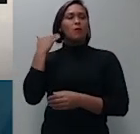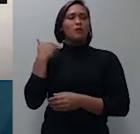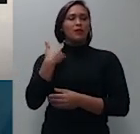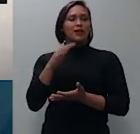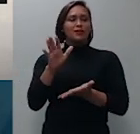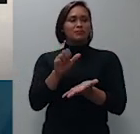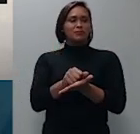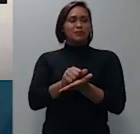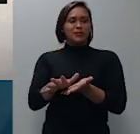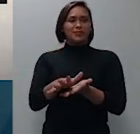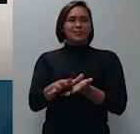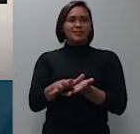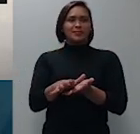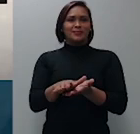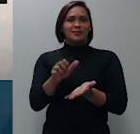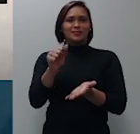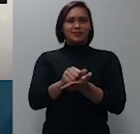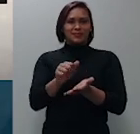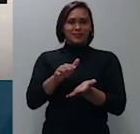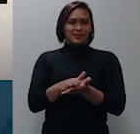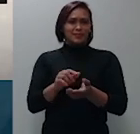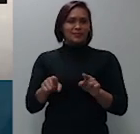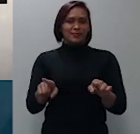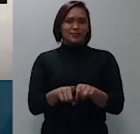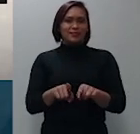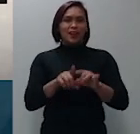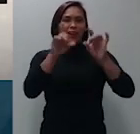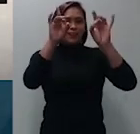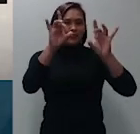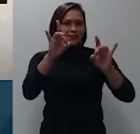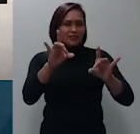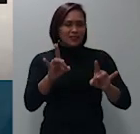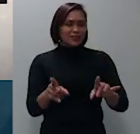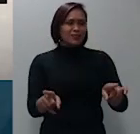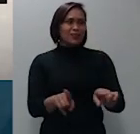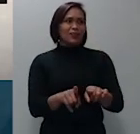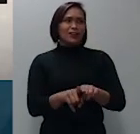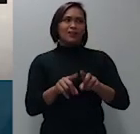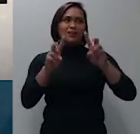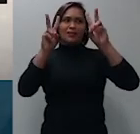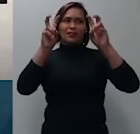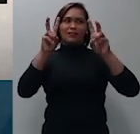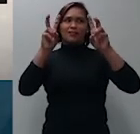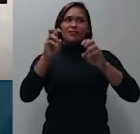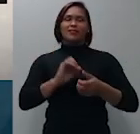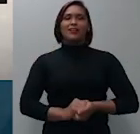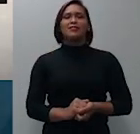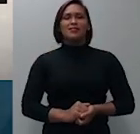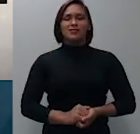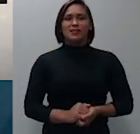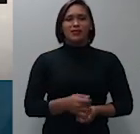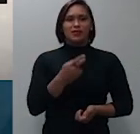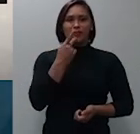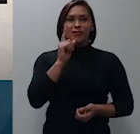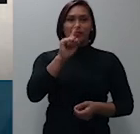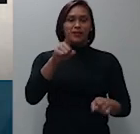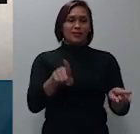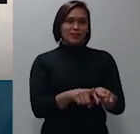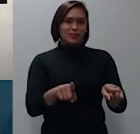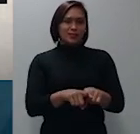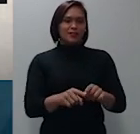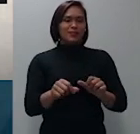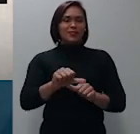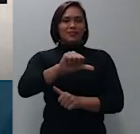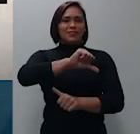que, além de razão das especificidades do título, também era um cheque, promovido pequena alteração efetivo